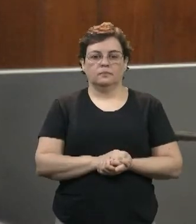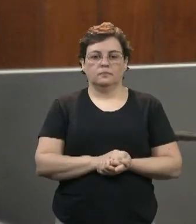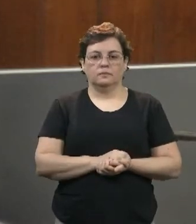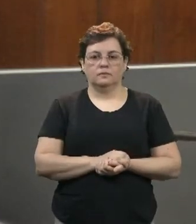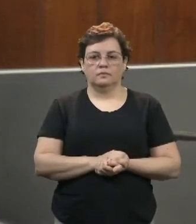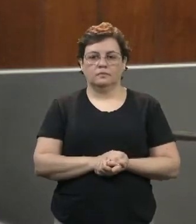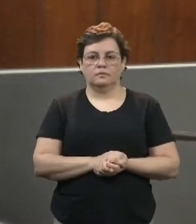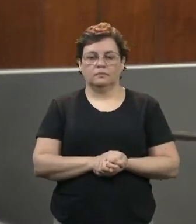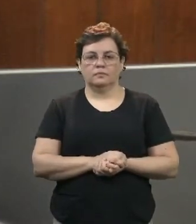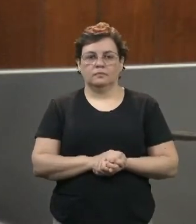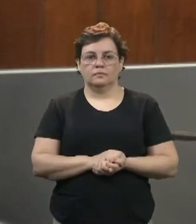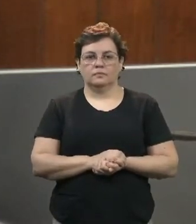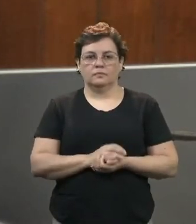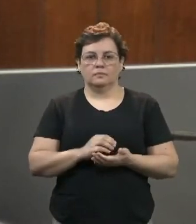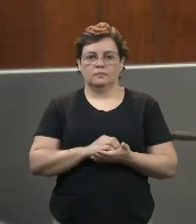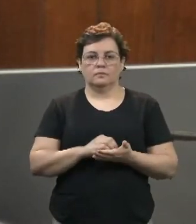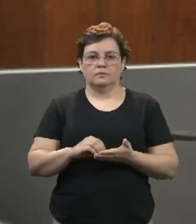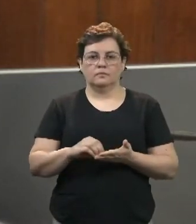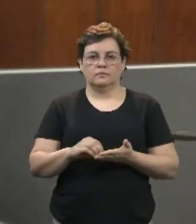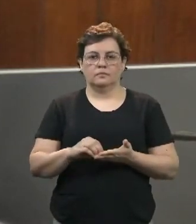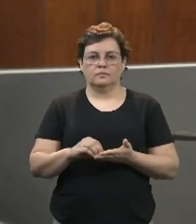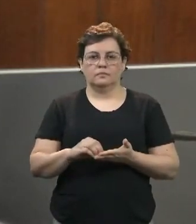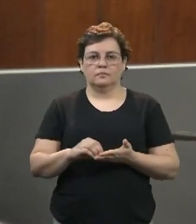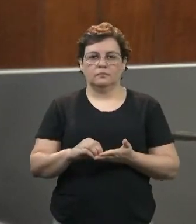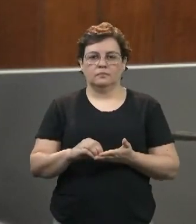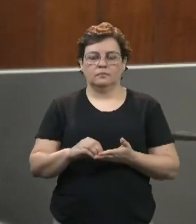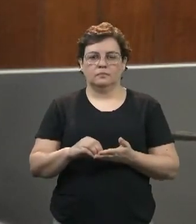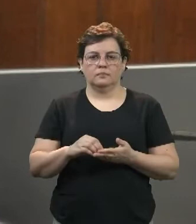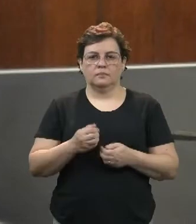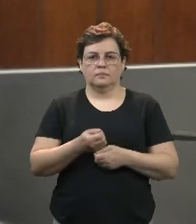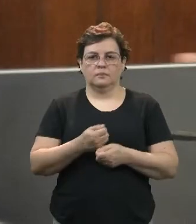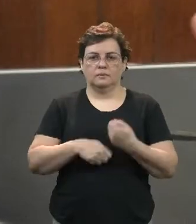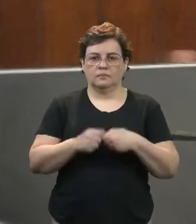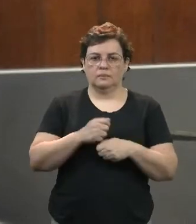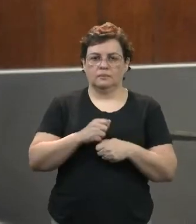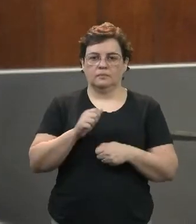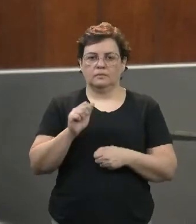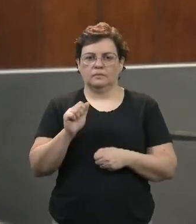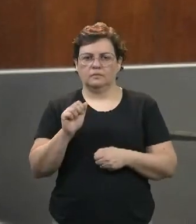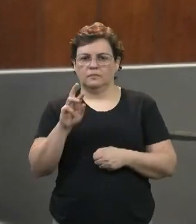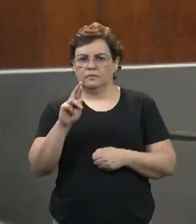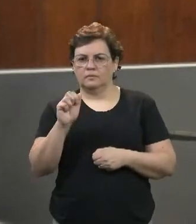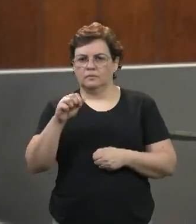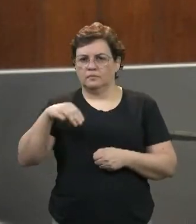O secretário municipal da administração, Ramiro Bonfietti,